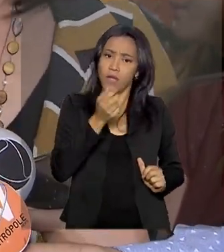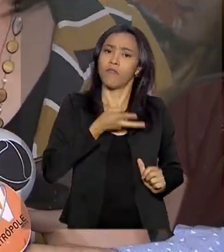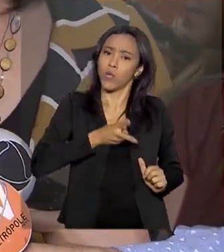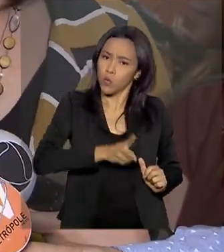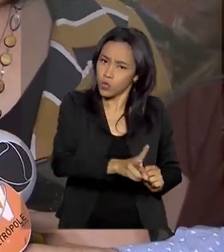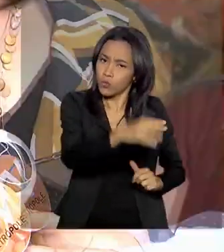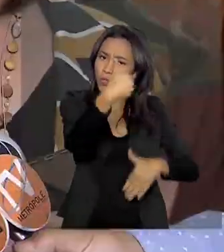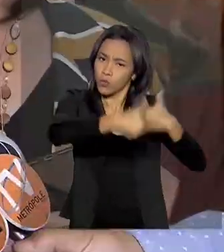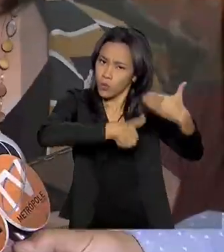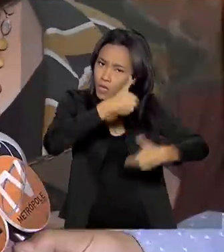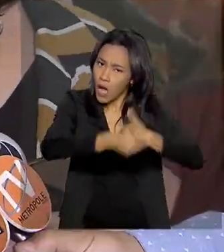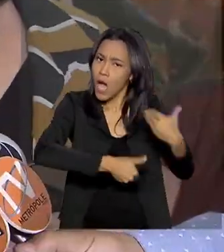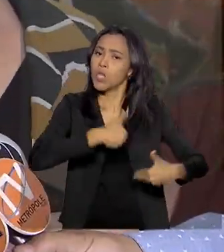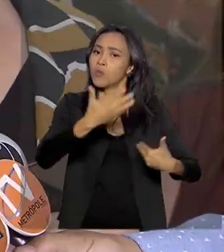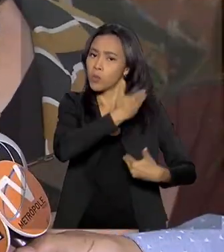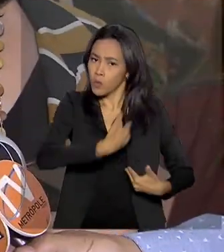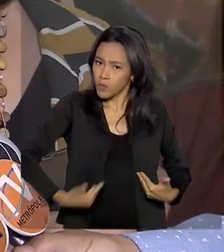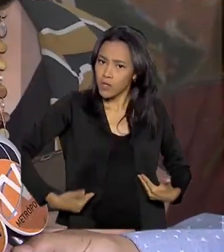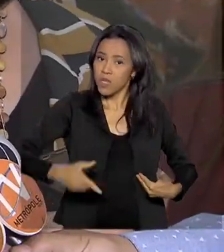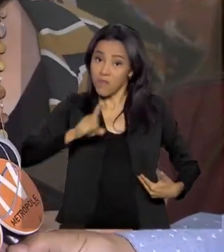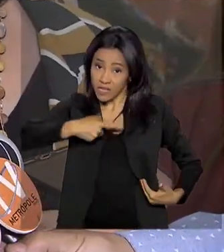todo amor e todo carinho, mas ele vai pagar a conta. Obrigada. Obrigada. Obrigada. Obrigada. Obrigada.